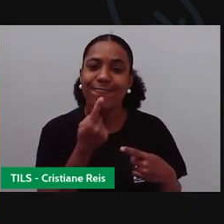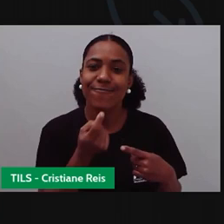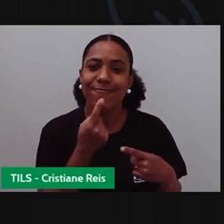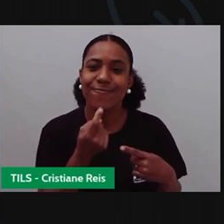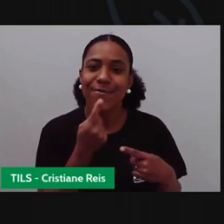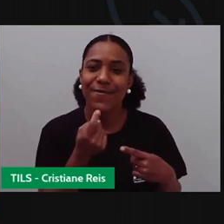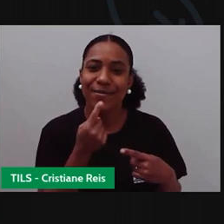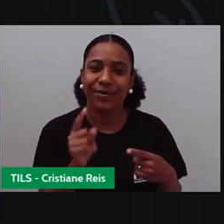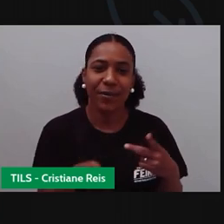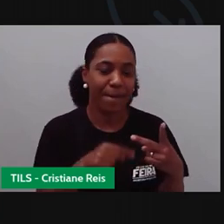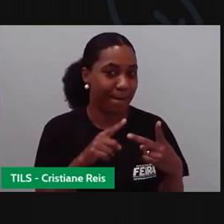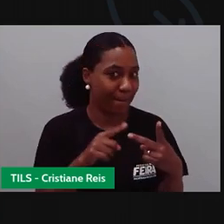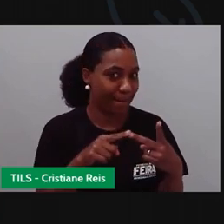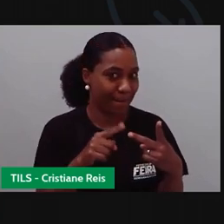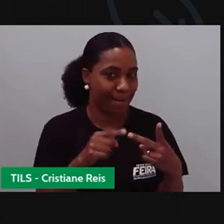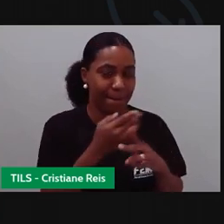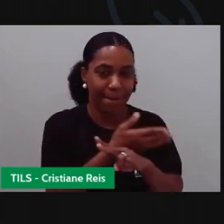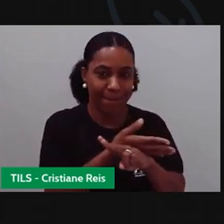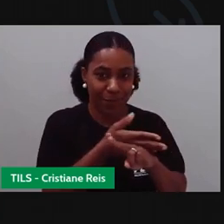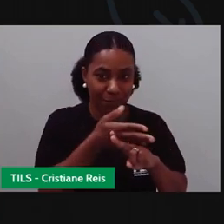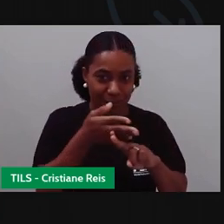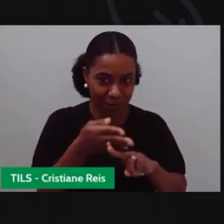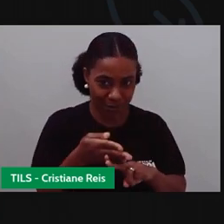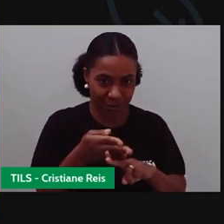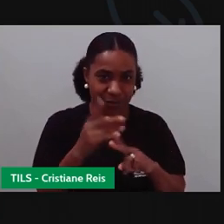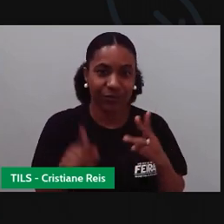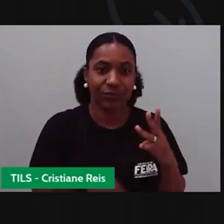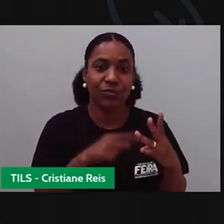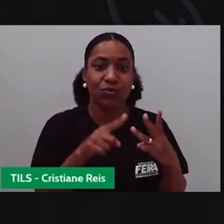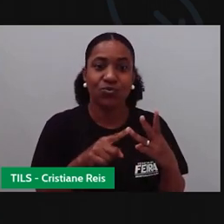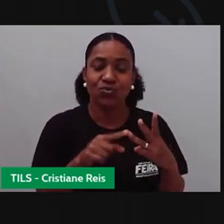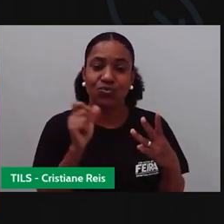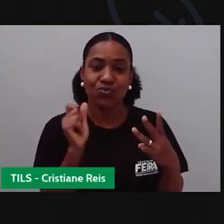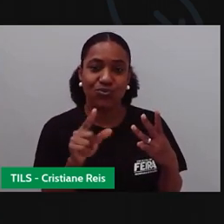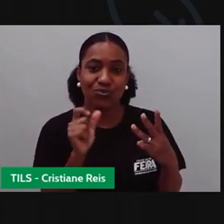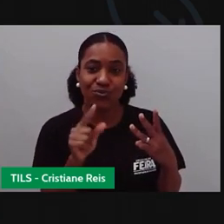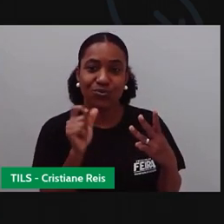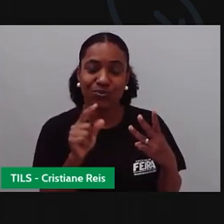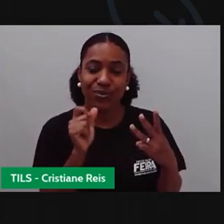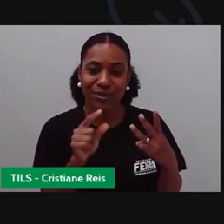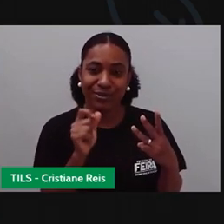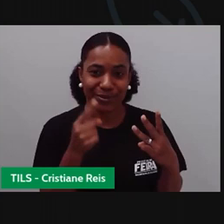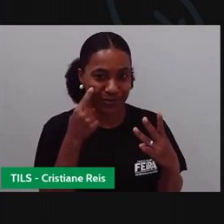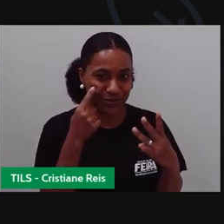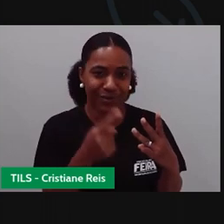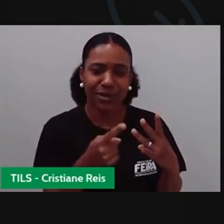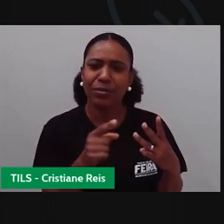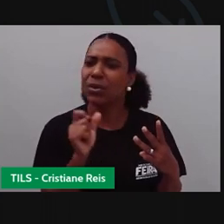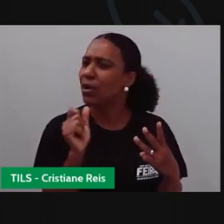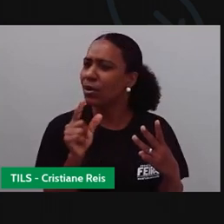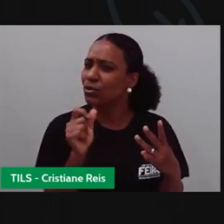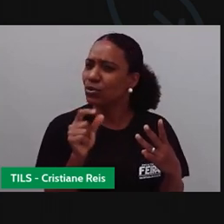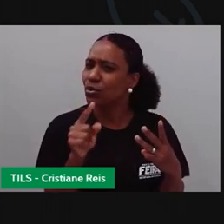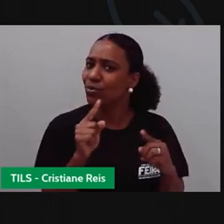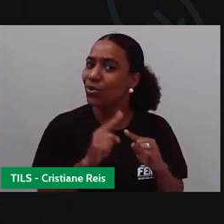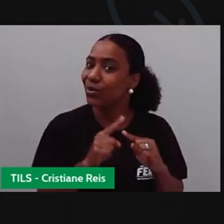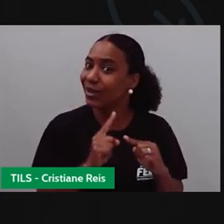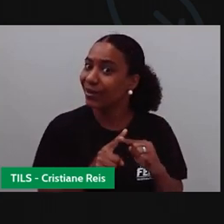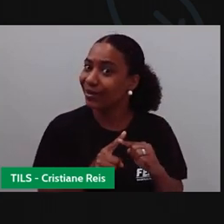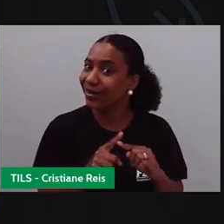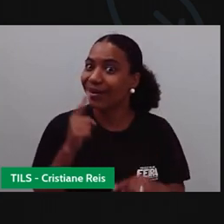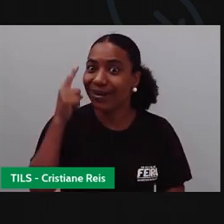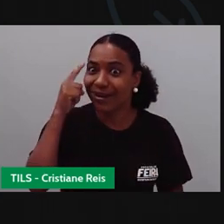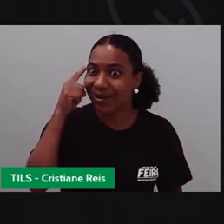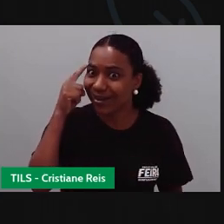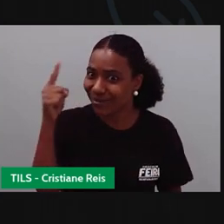utilizar o quê? O branco. A gente vai utilizar o azul. Por que a gente vai utilizar o azul? Porque lá,